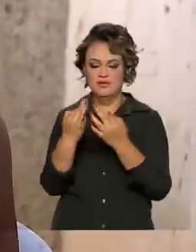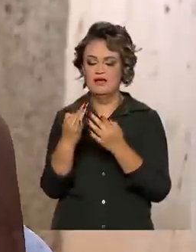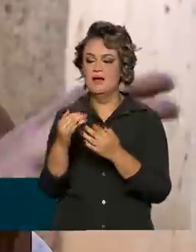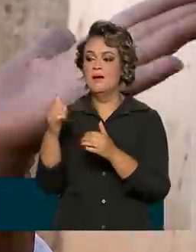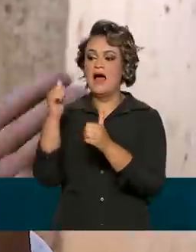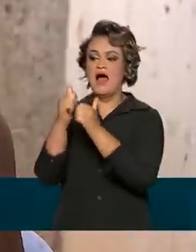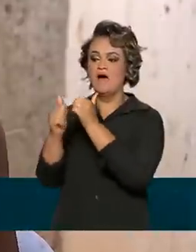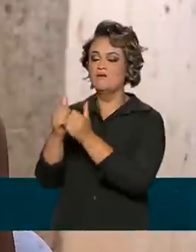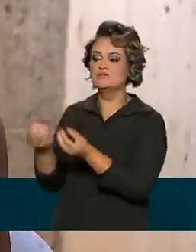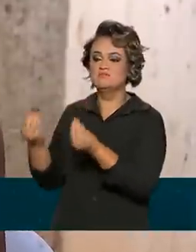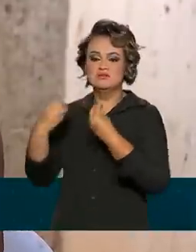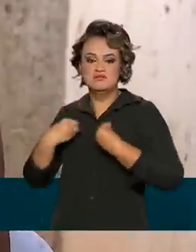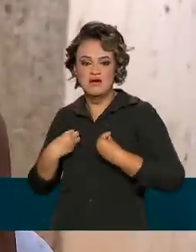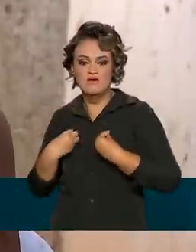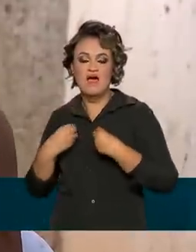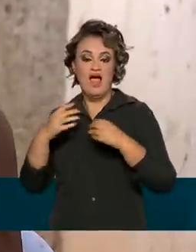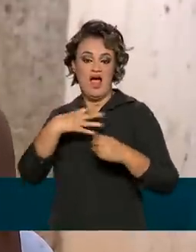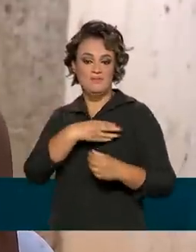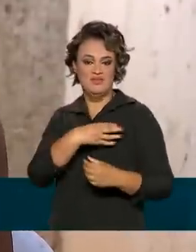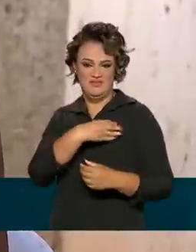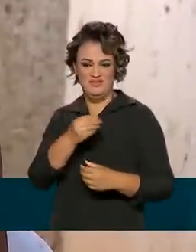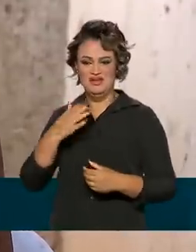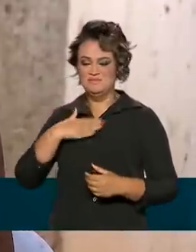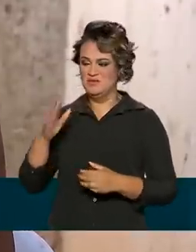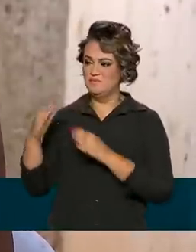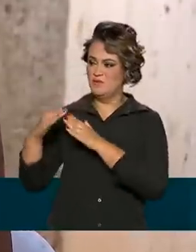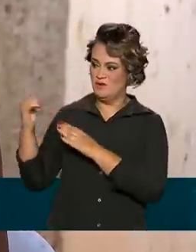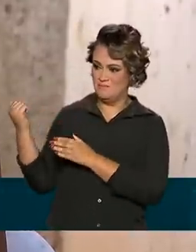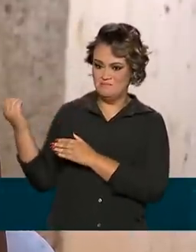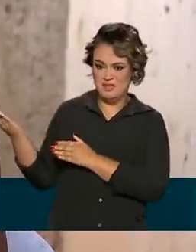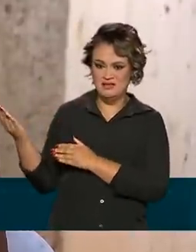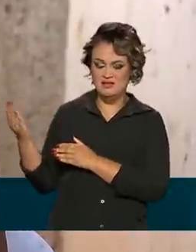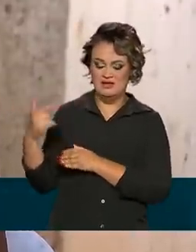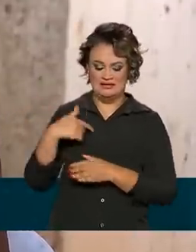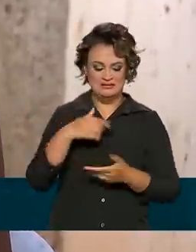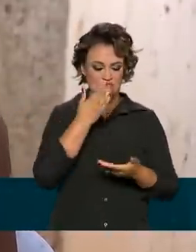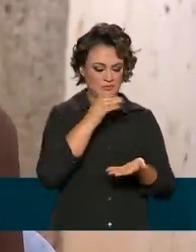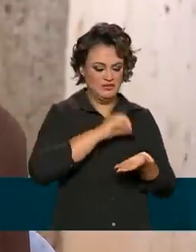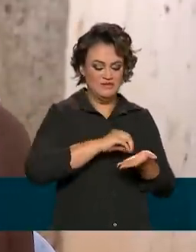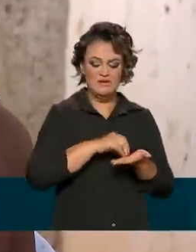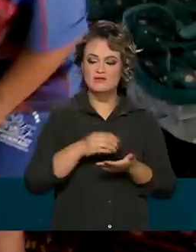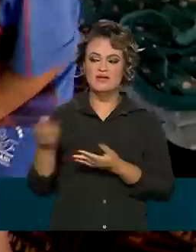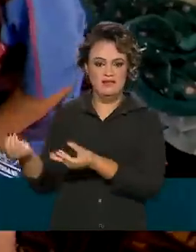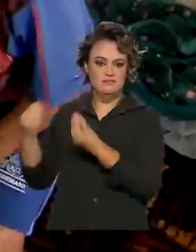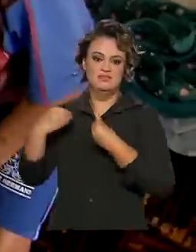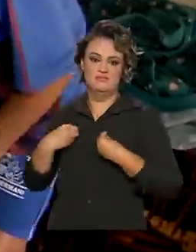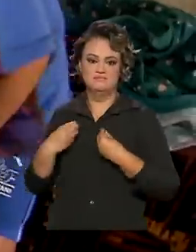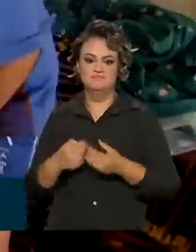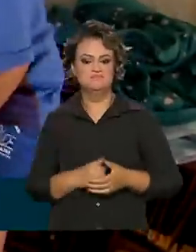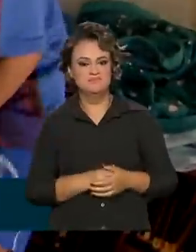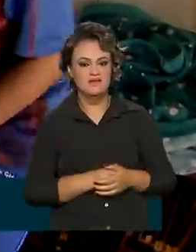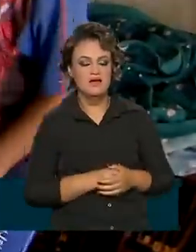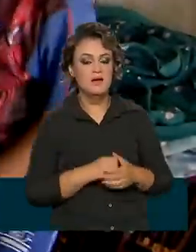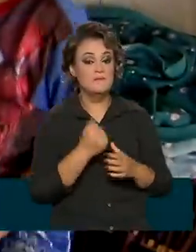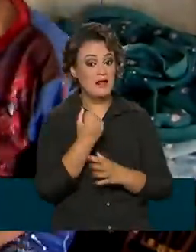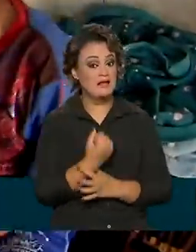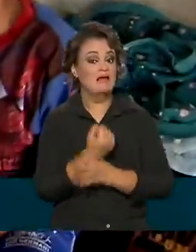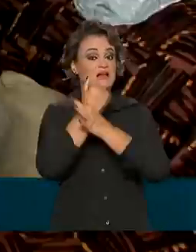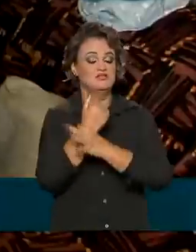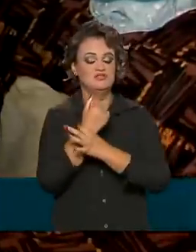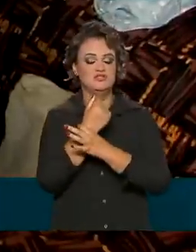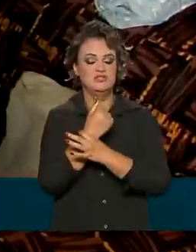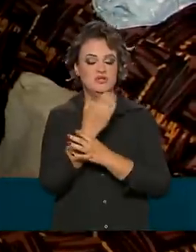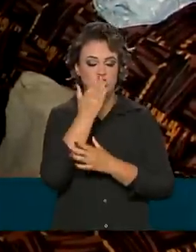arroz. A minha filha que mora aqui do lado, às vezes, quando falta uma coisa, ela vai me dar. Para garantir o sustento da